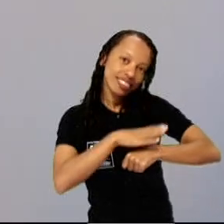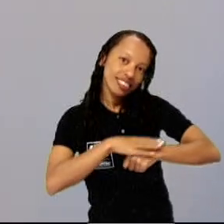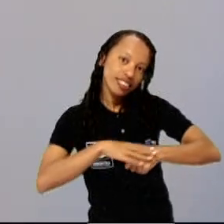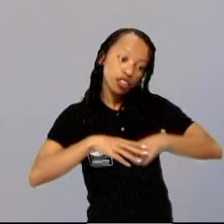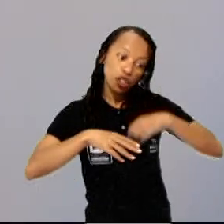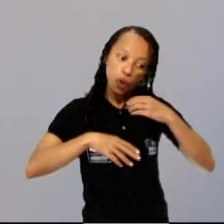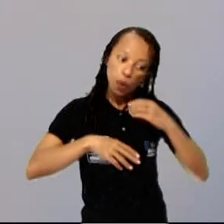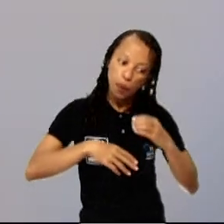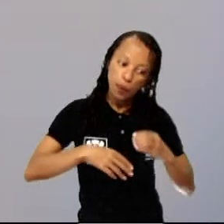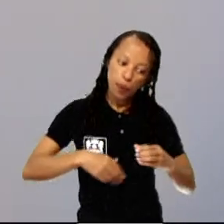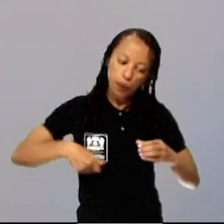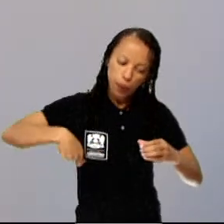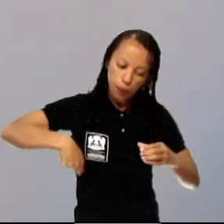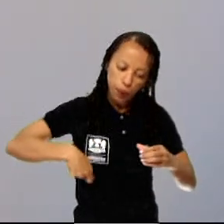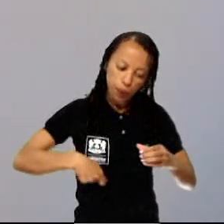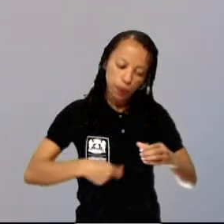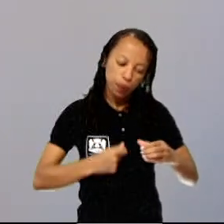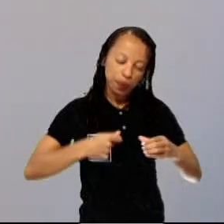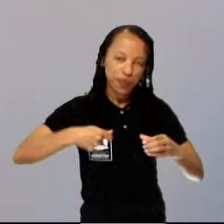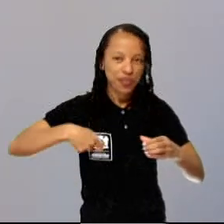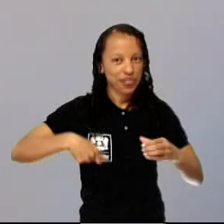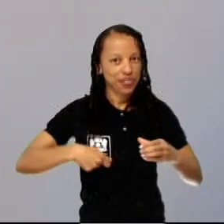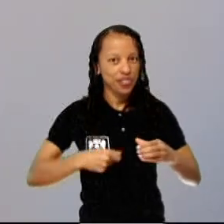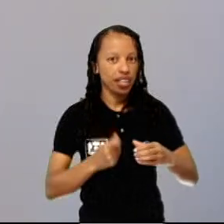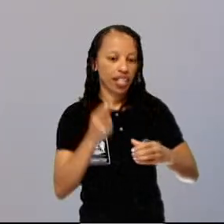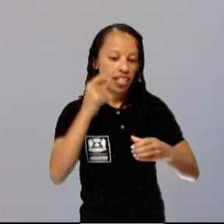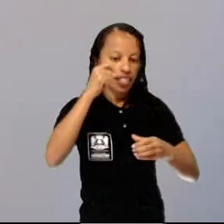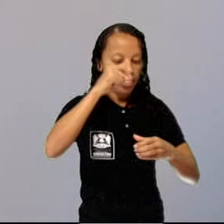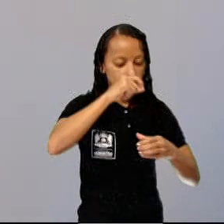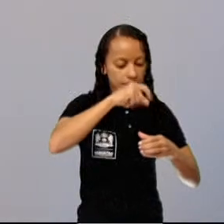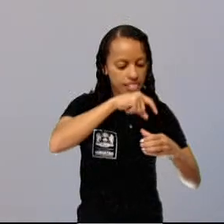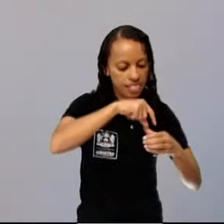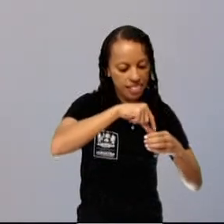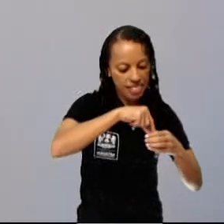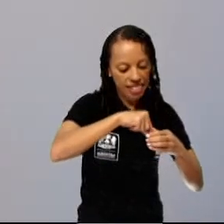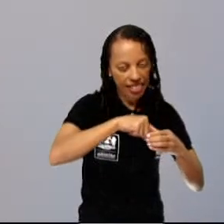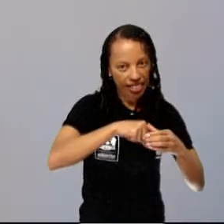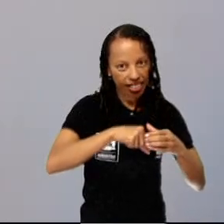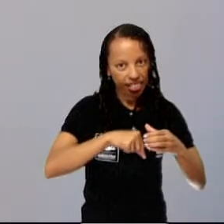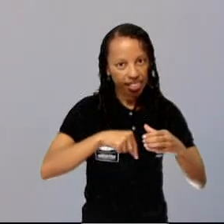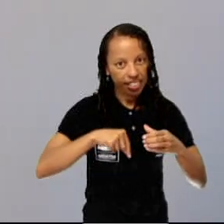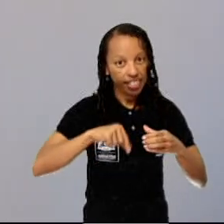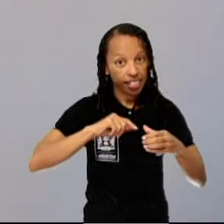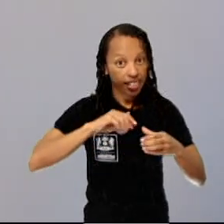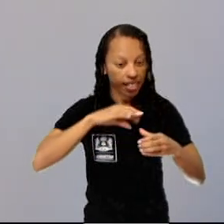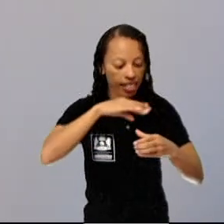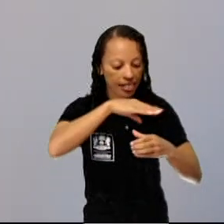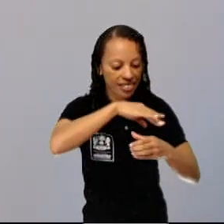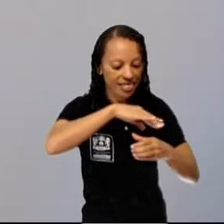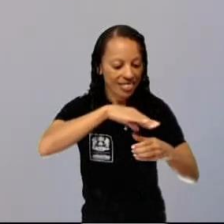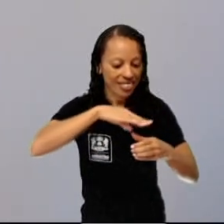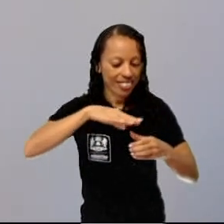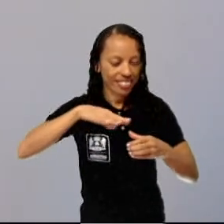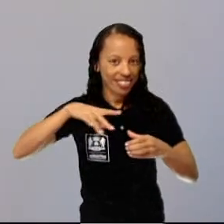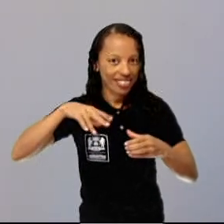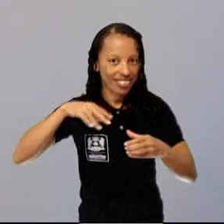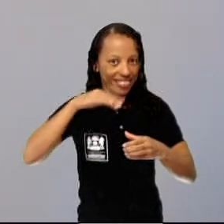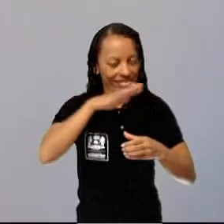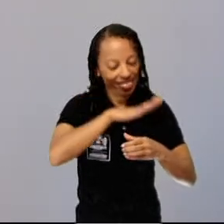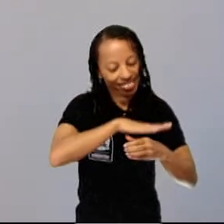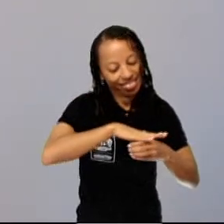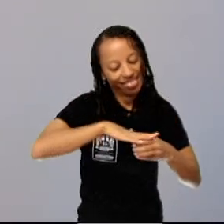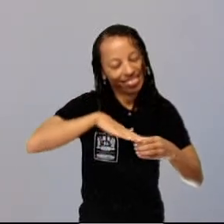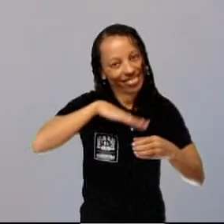um buraquinho, dentro dele coloquei uma sementinha, depois cobri com